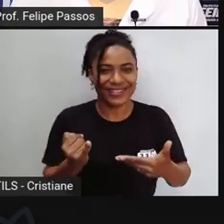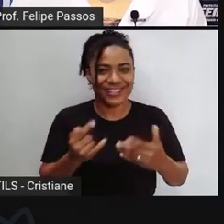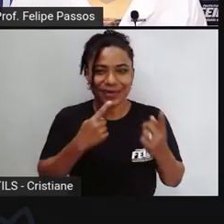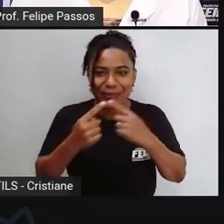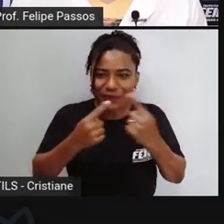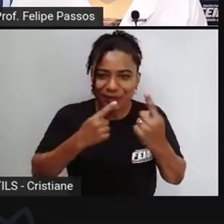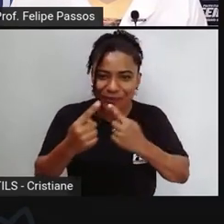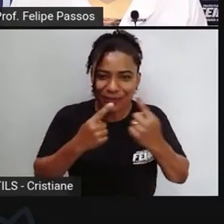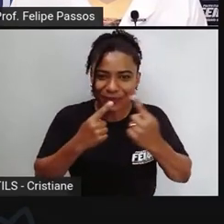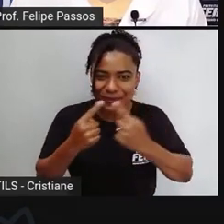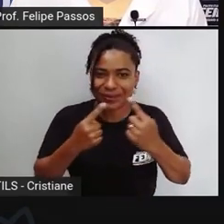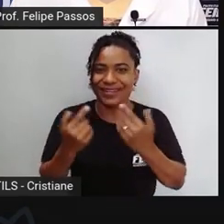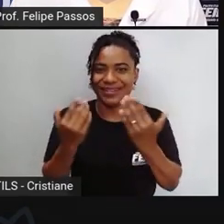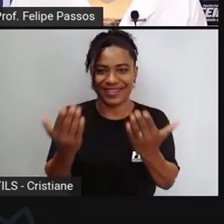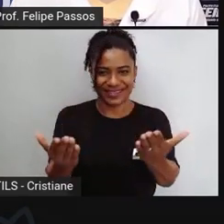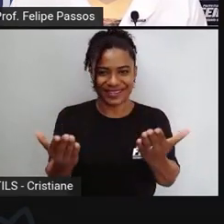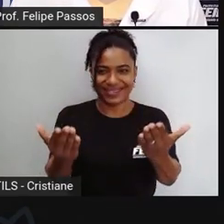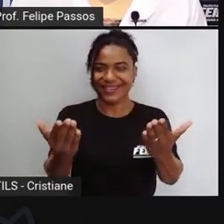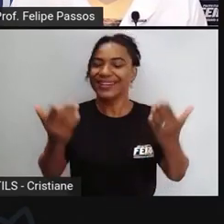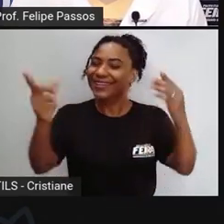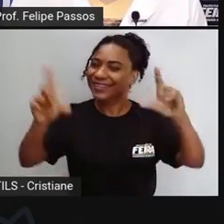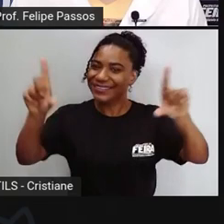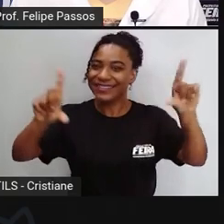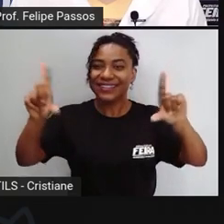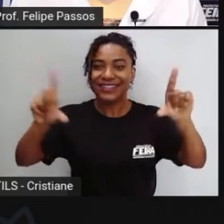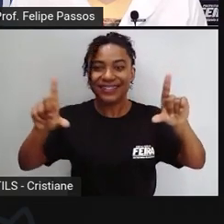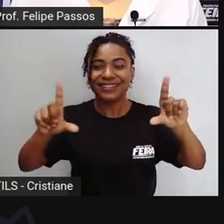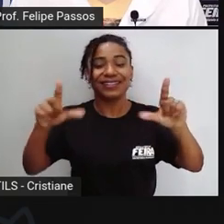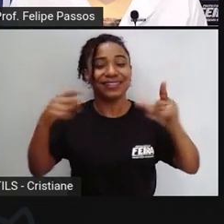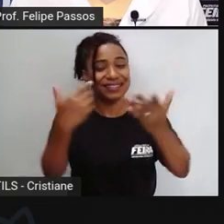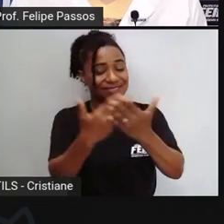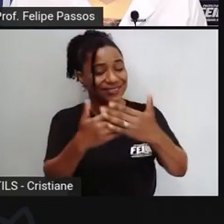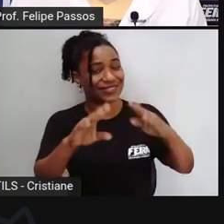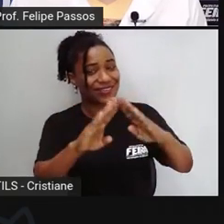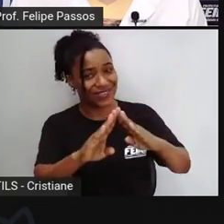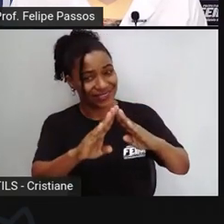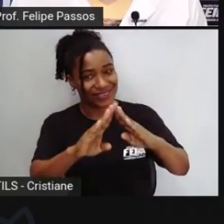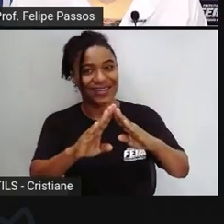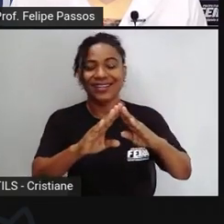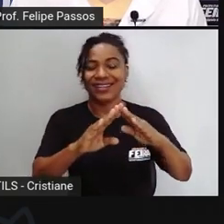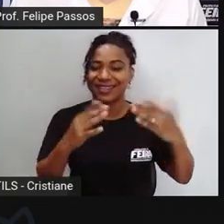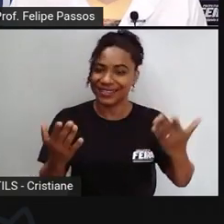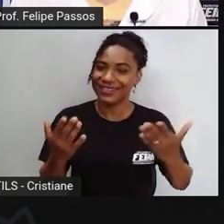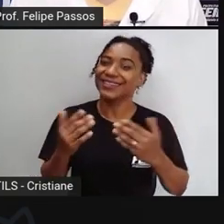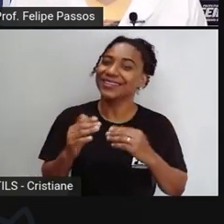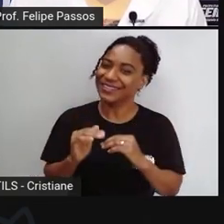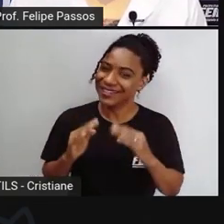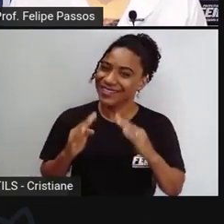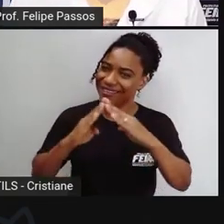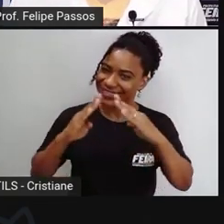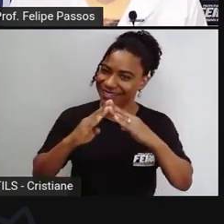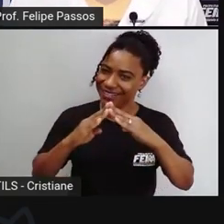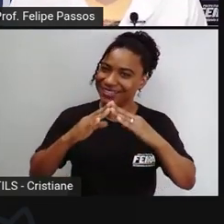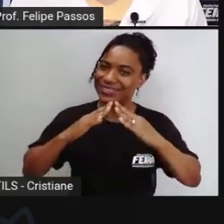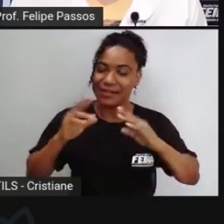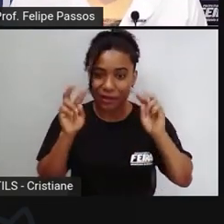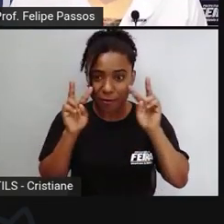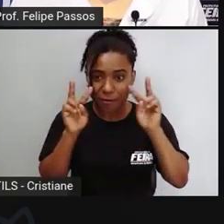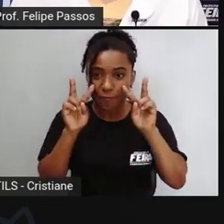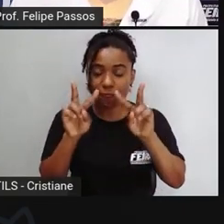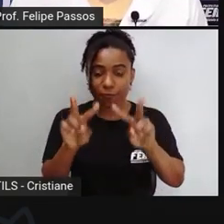que está aí nos assistindo na sua escola, na sua casa, e que realmente,